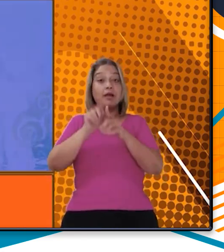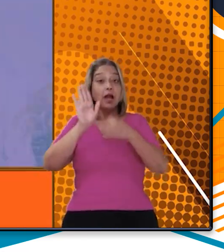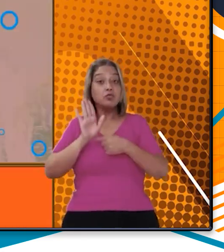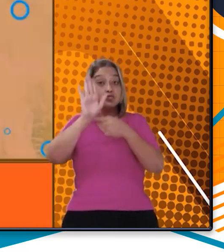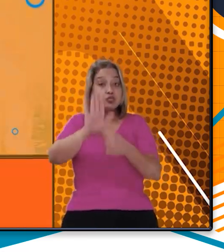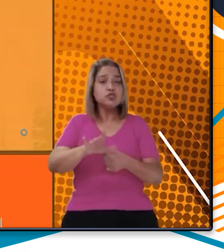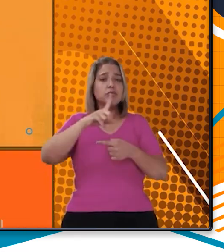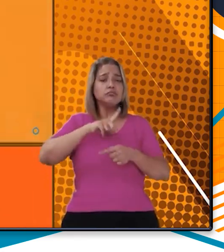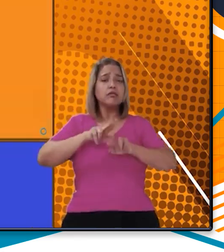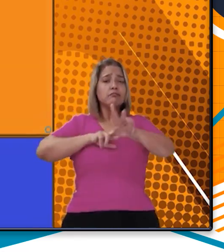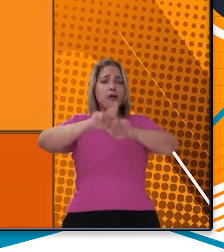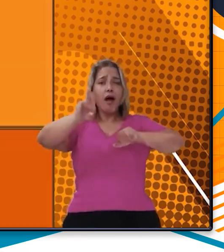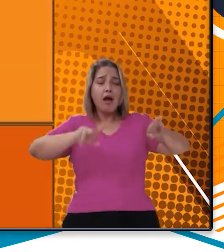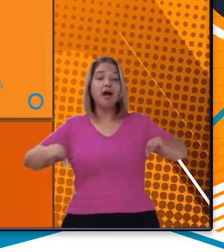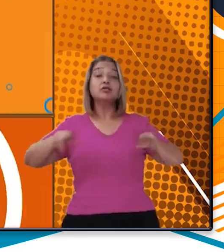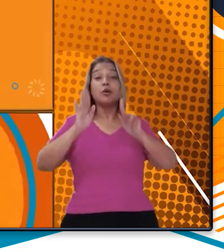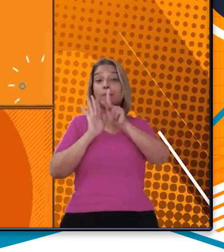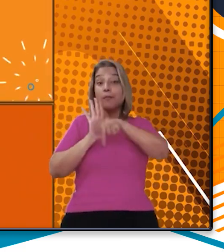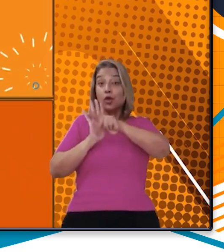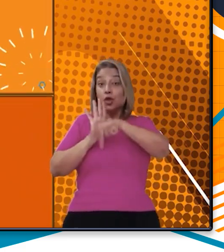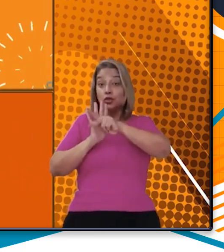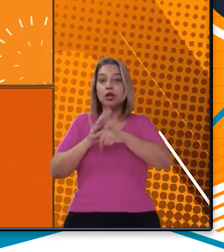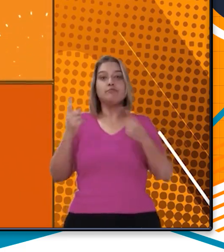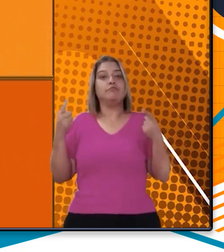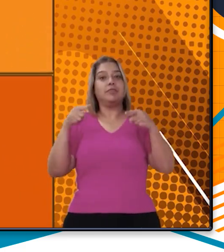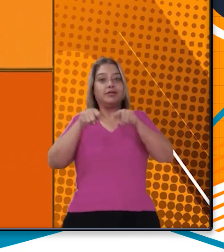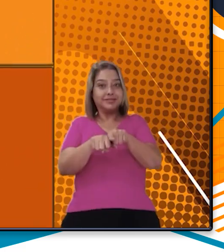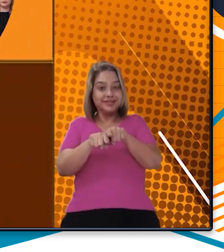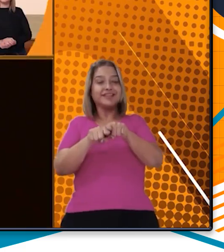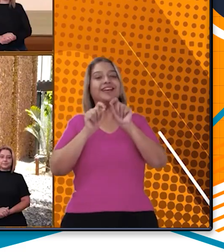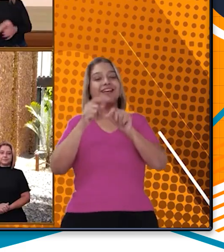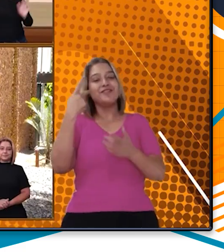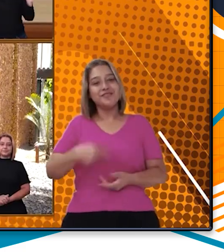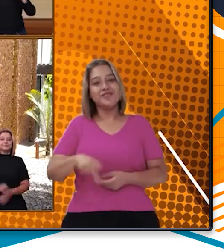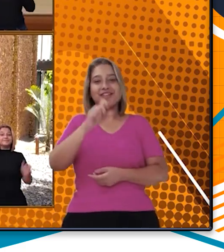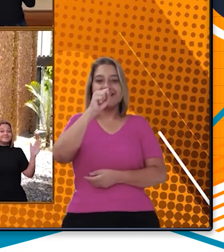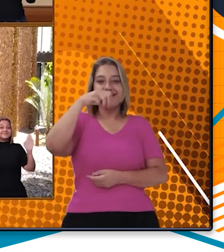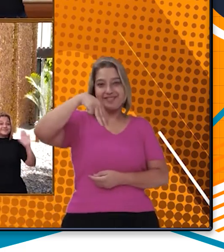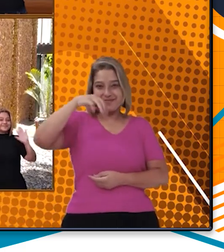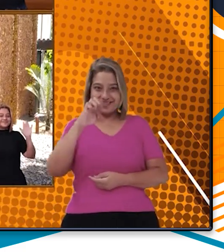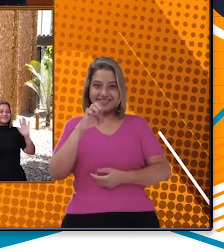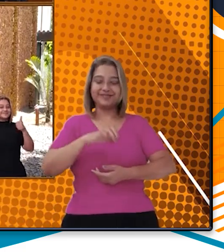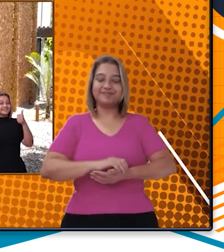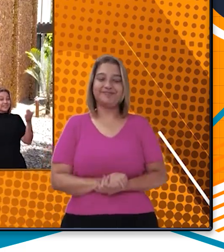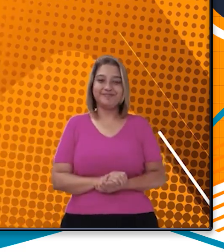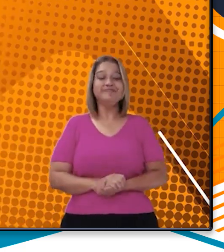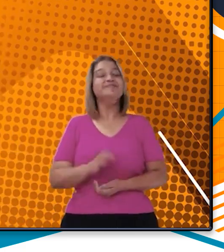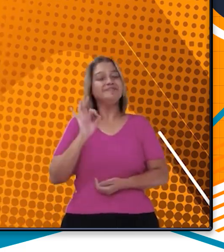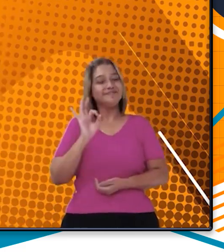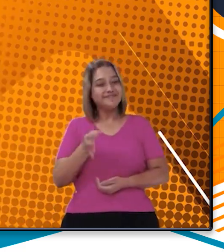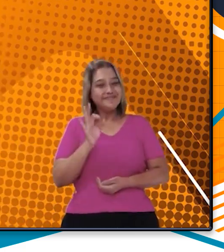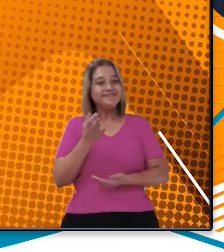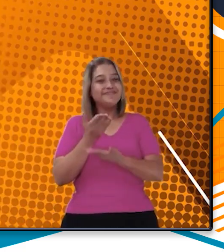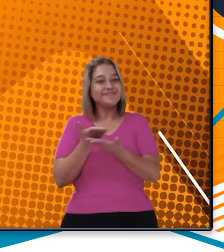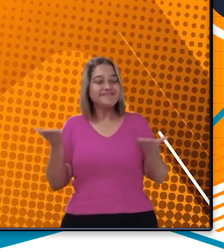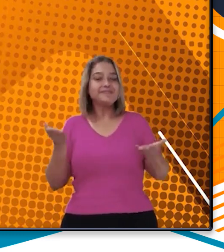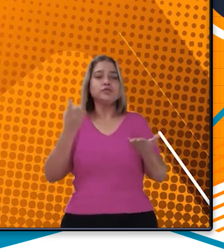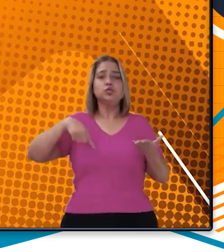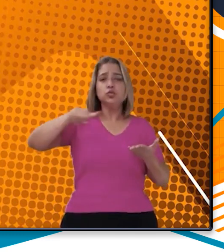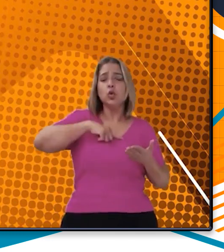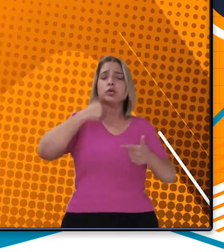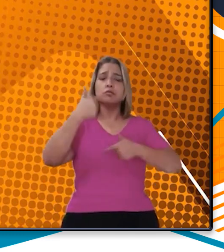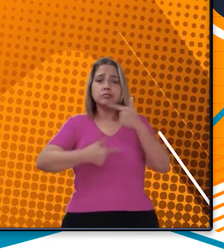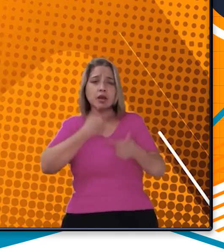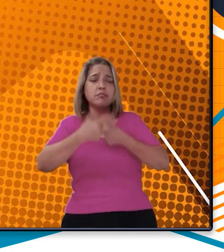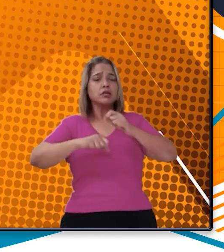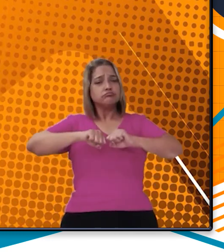Além de contribuirmos com diversos projetos de parceiros da SME. É isso, pessoal.